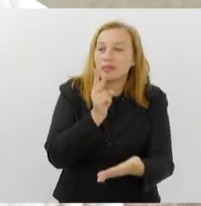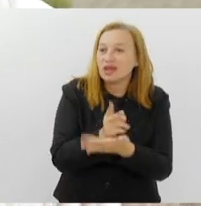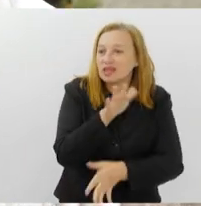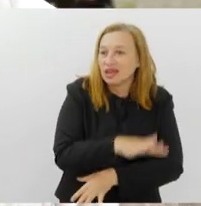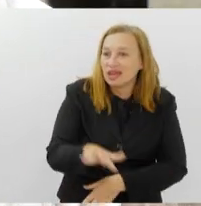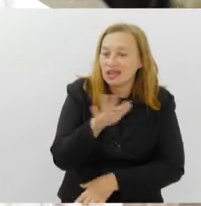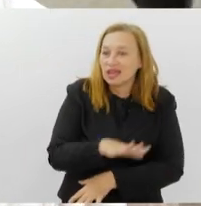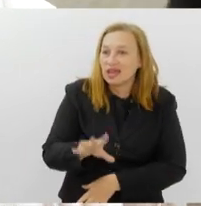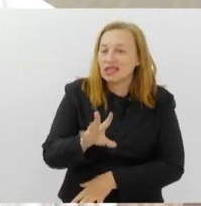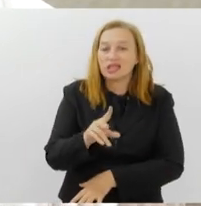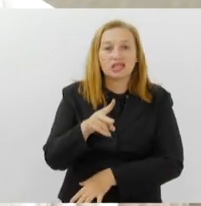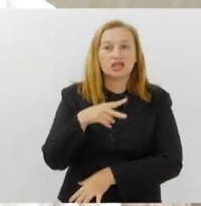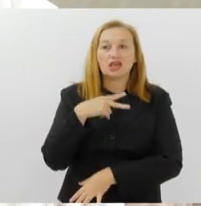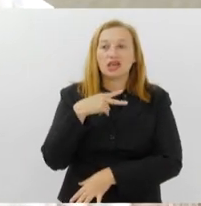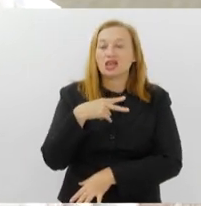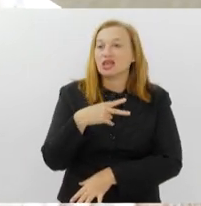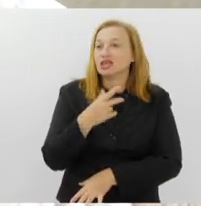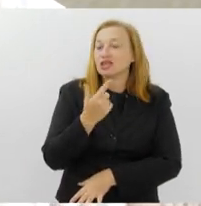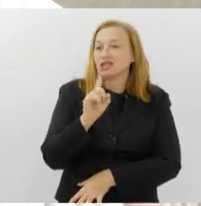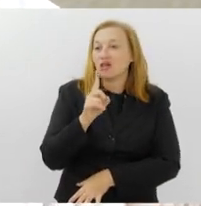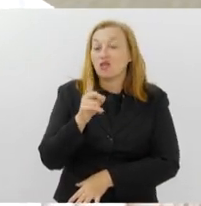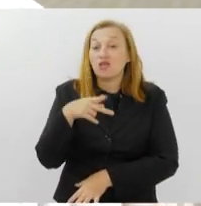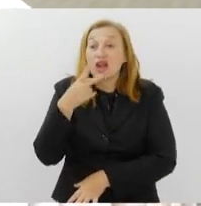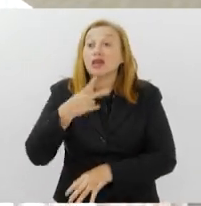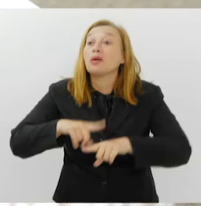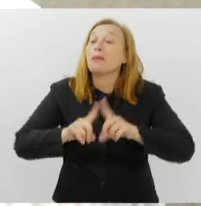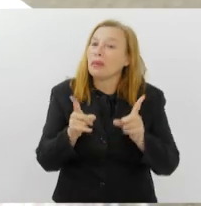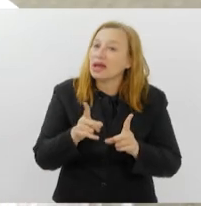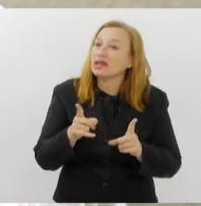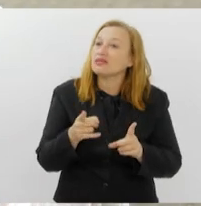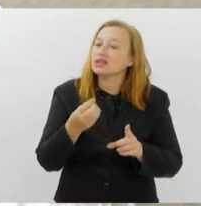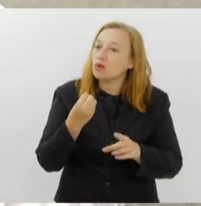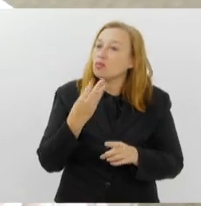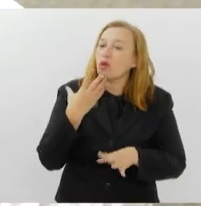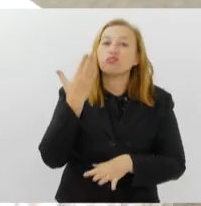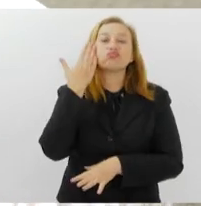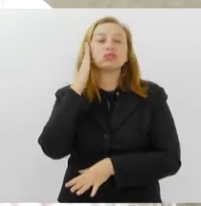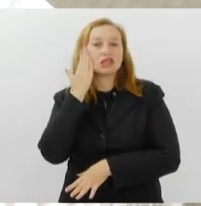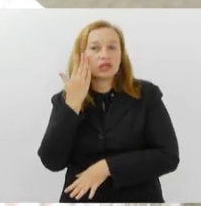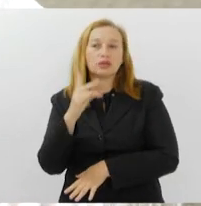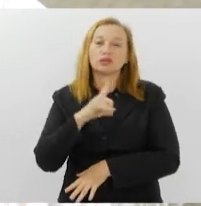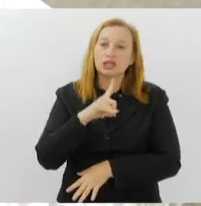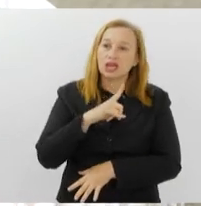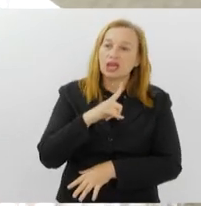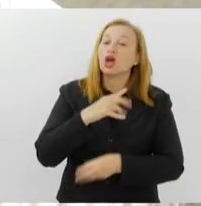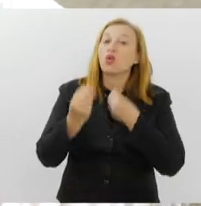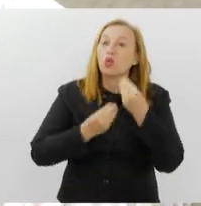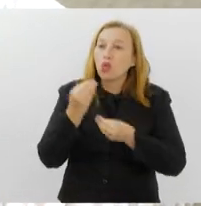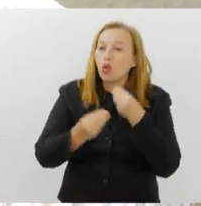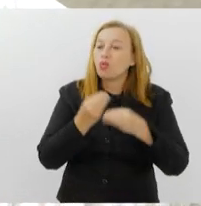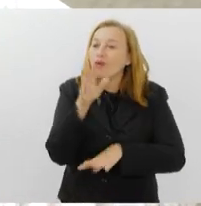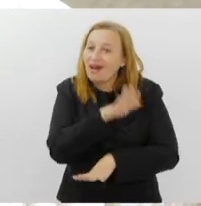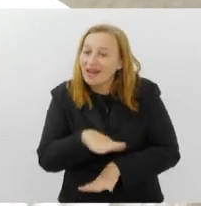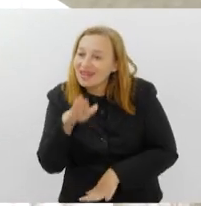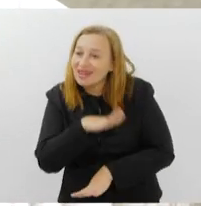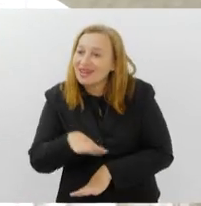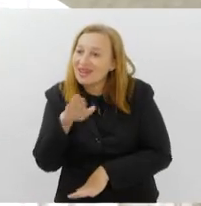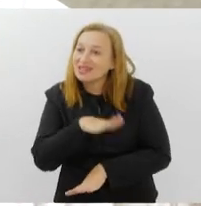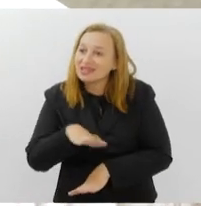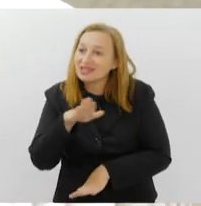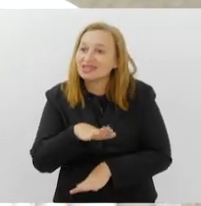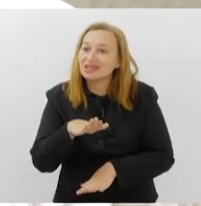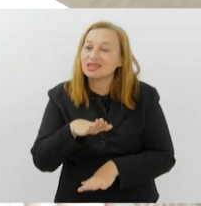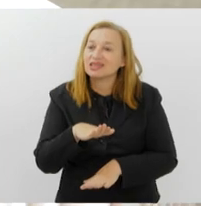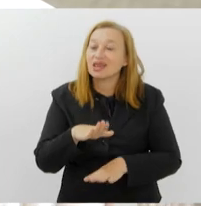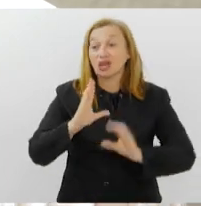não sendo verbal. Isso vai fazer com que se tenha um bom entendimento de como aquela criança se